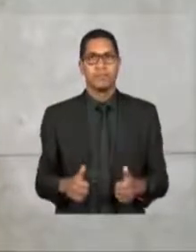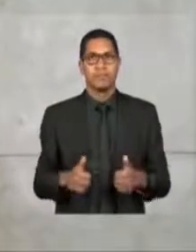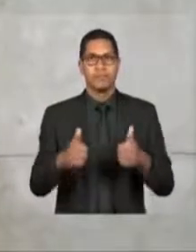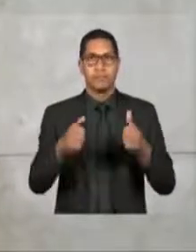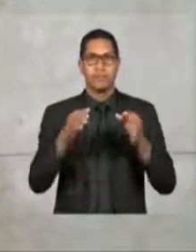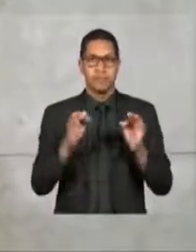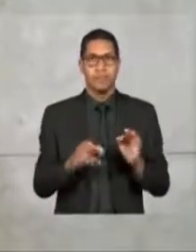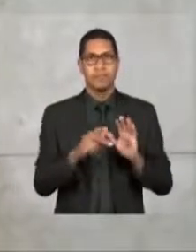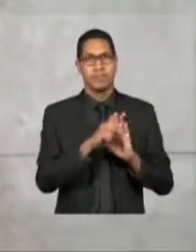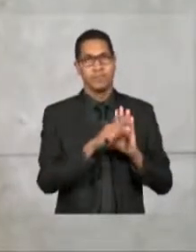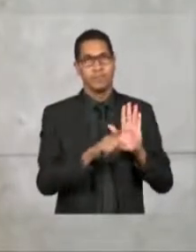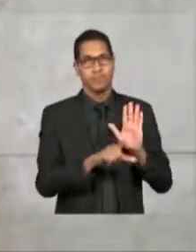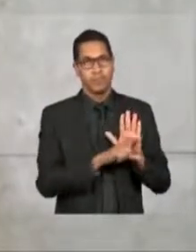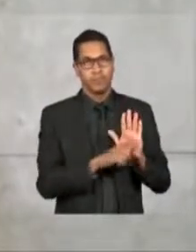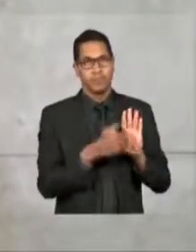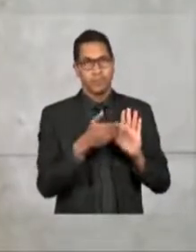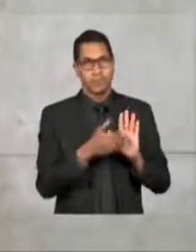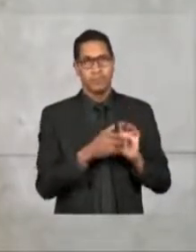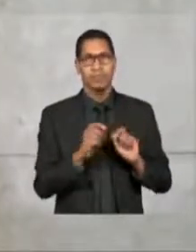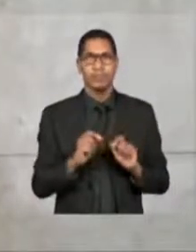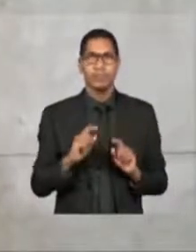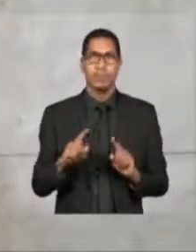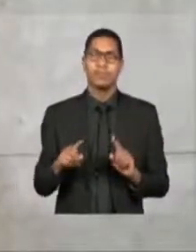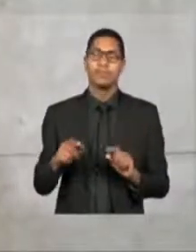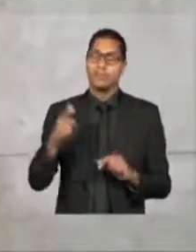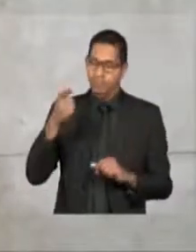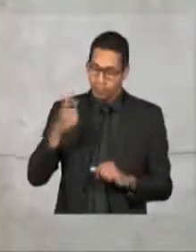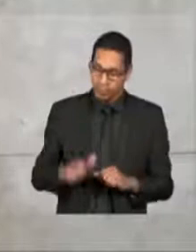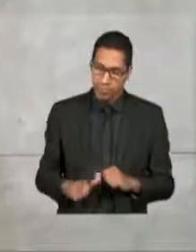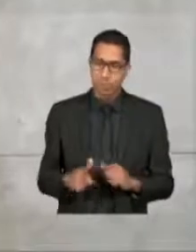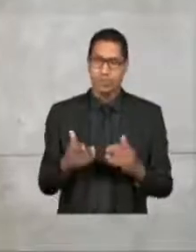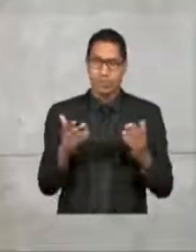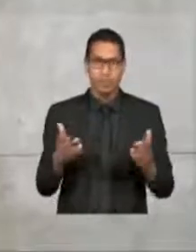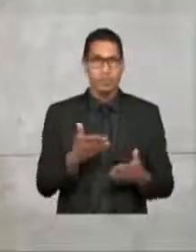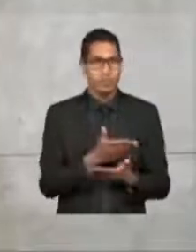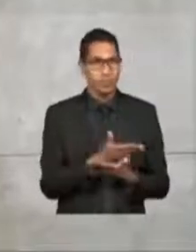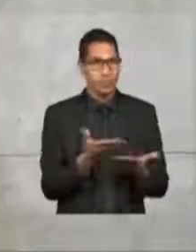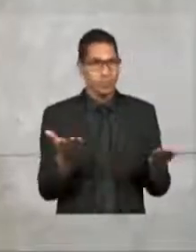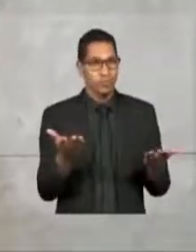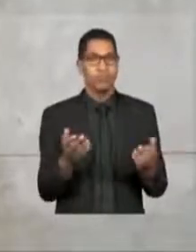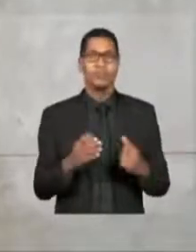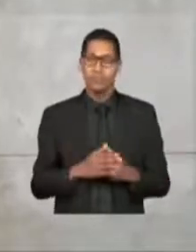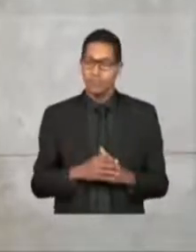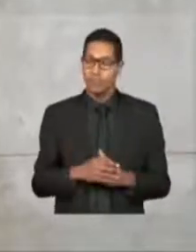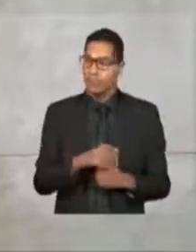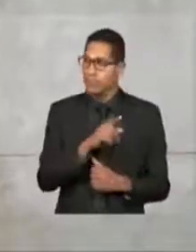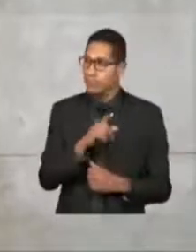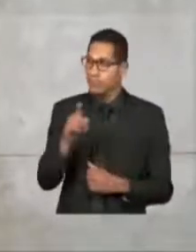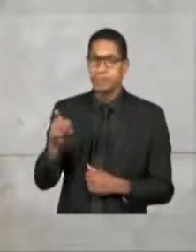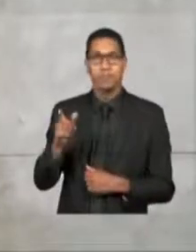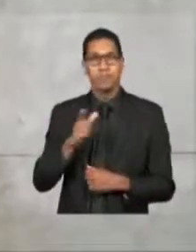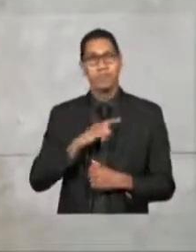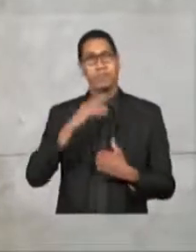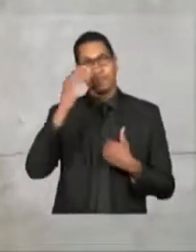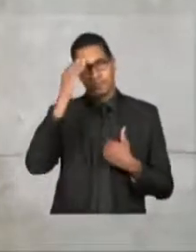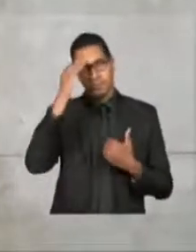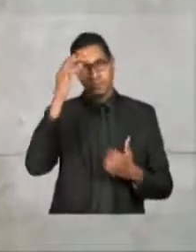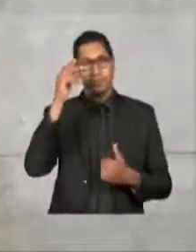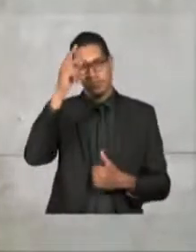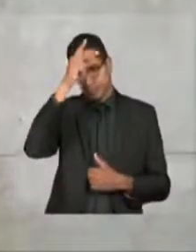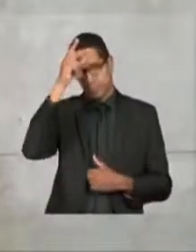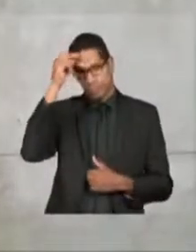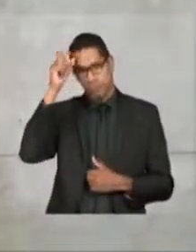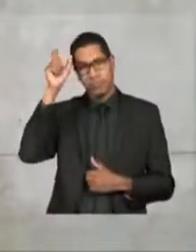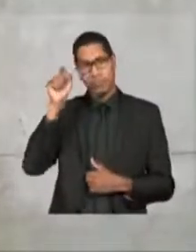o projeto. E, mais uma vez, vocês querendo ou não, nós temos que agradecer ao